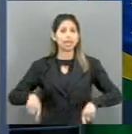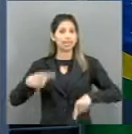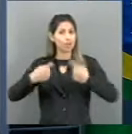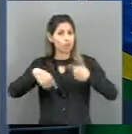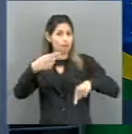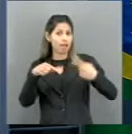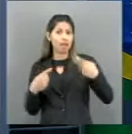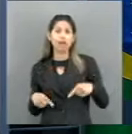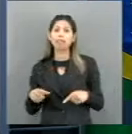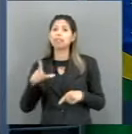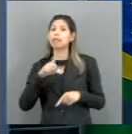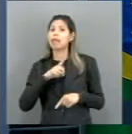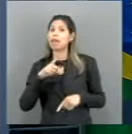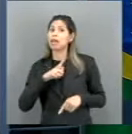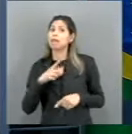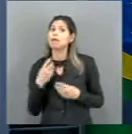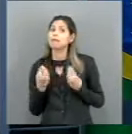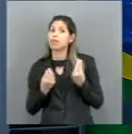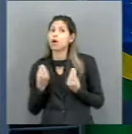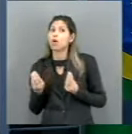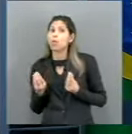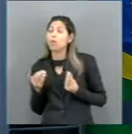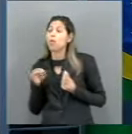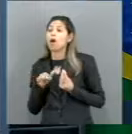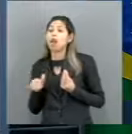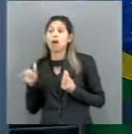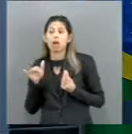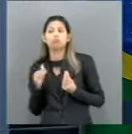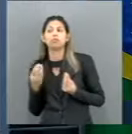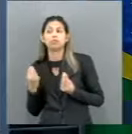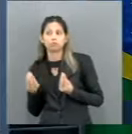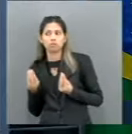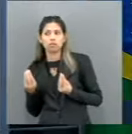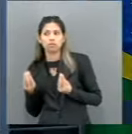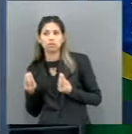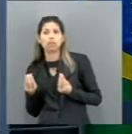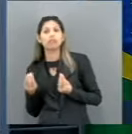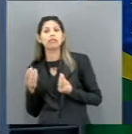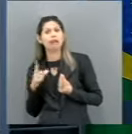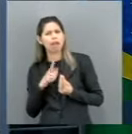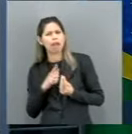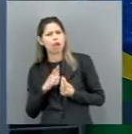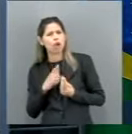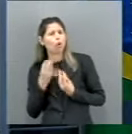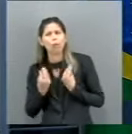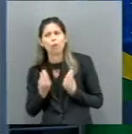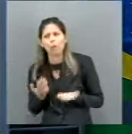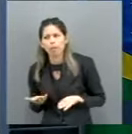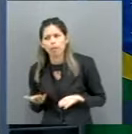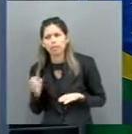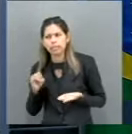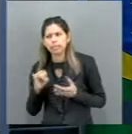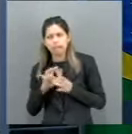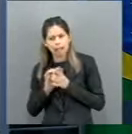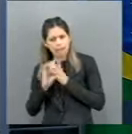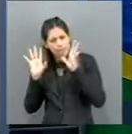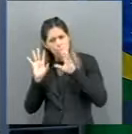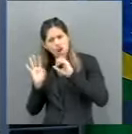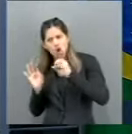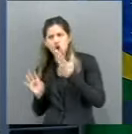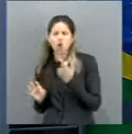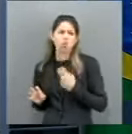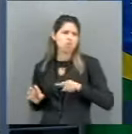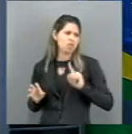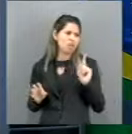escravocratas e os abolicionistas. Se libertavam ou não os escravos. E está aí, Ruba Bosa,